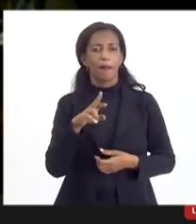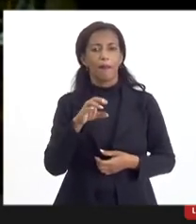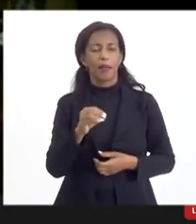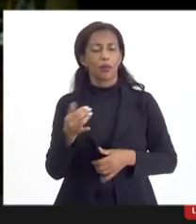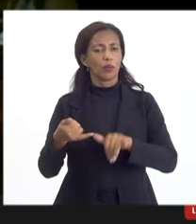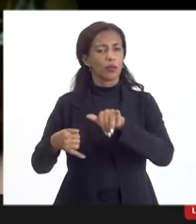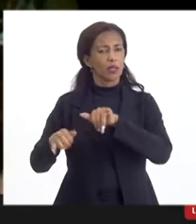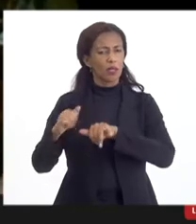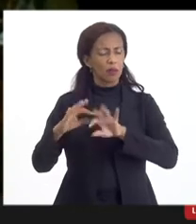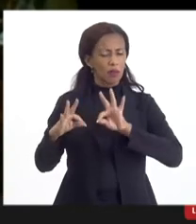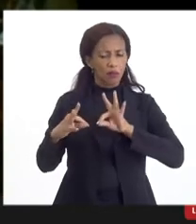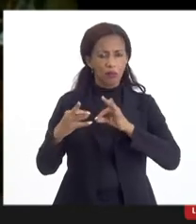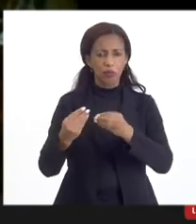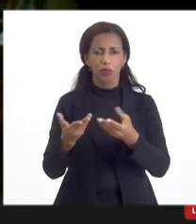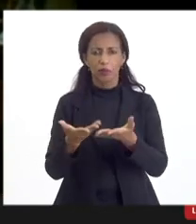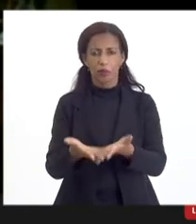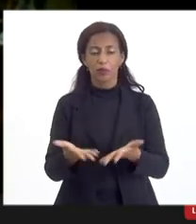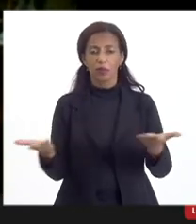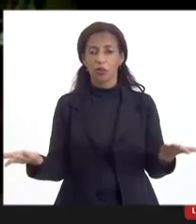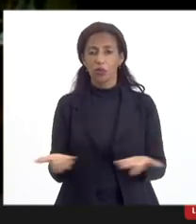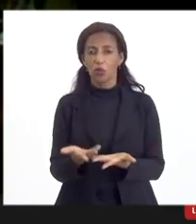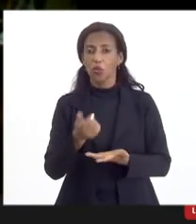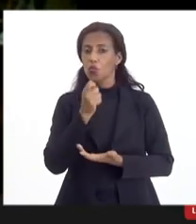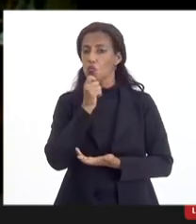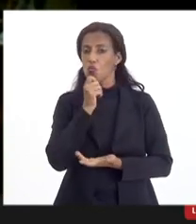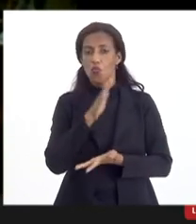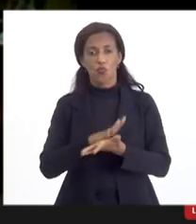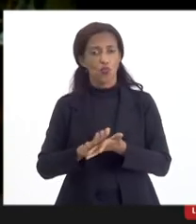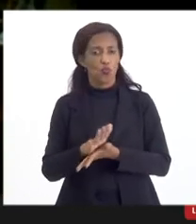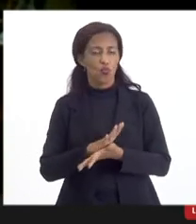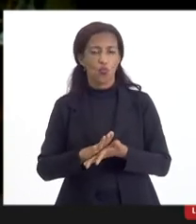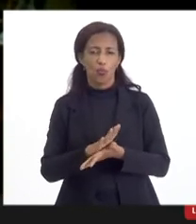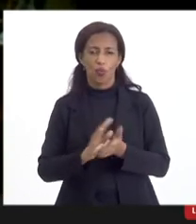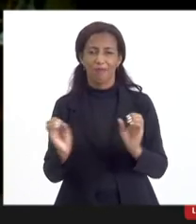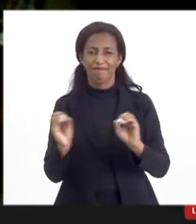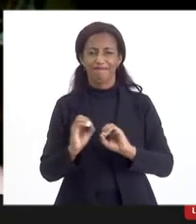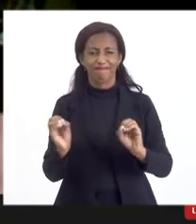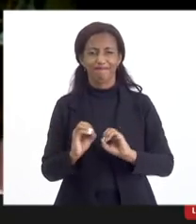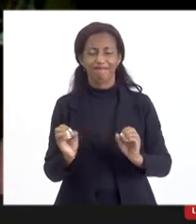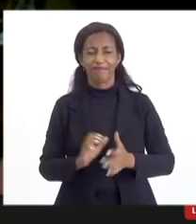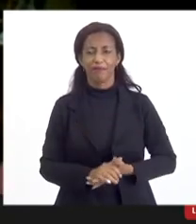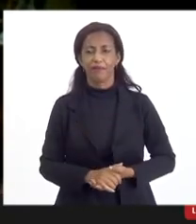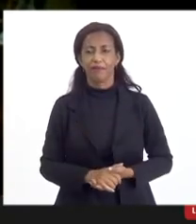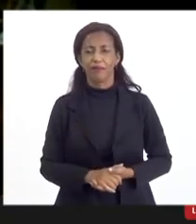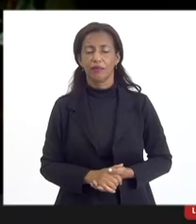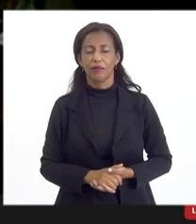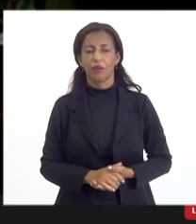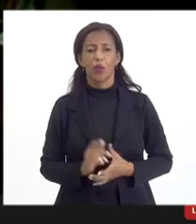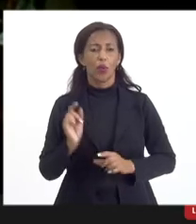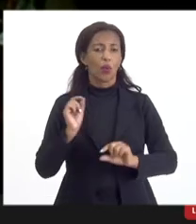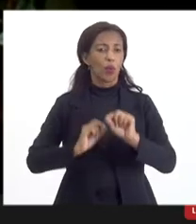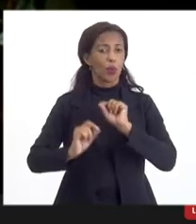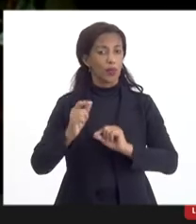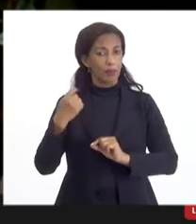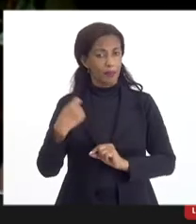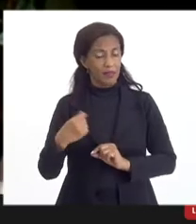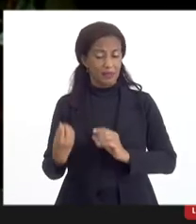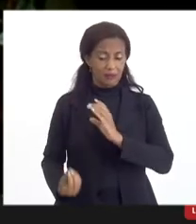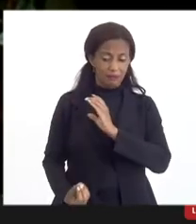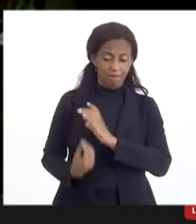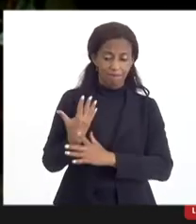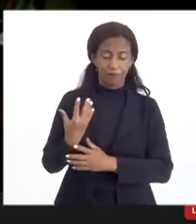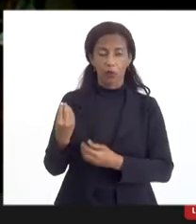e hoje isso não existe mais. Então, o que a gente tem que ser criativo é